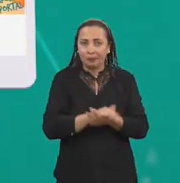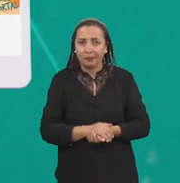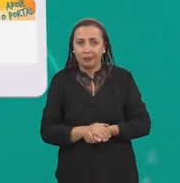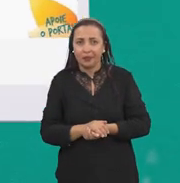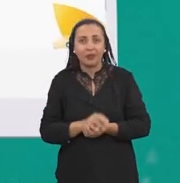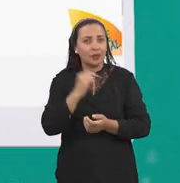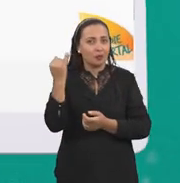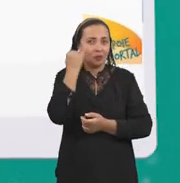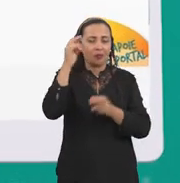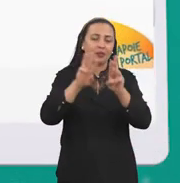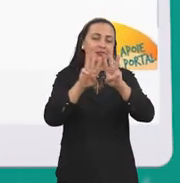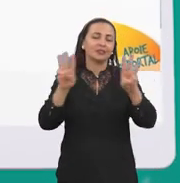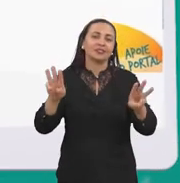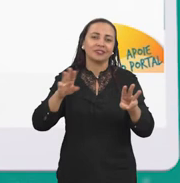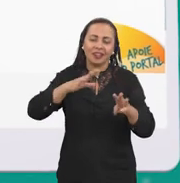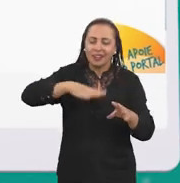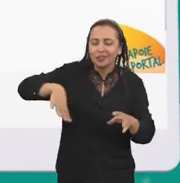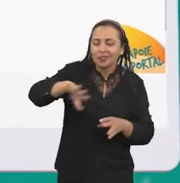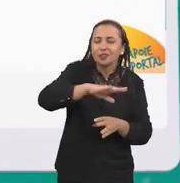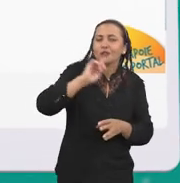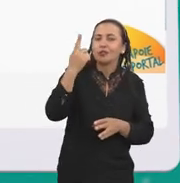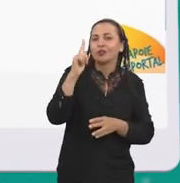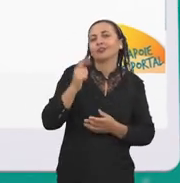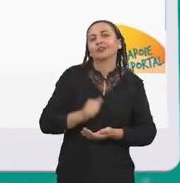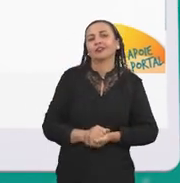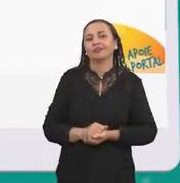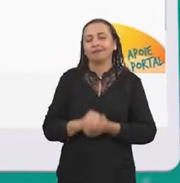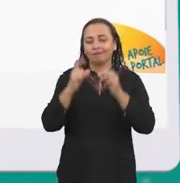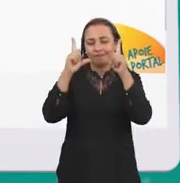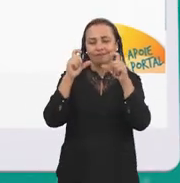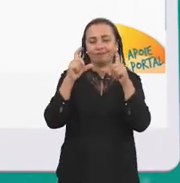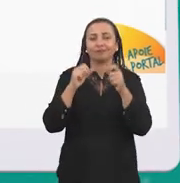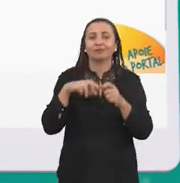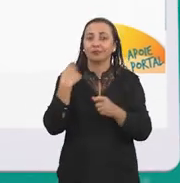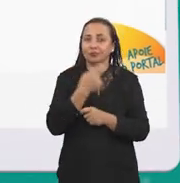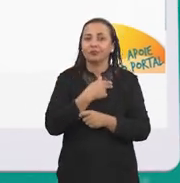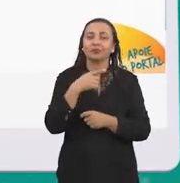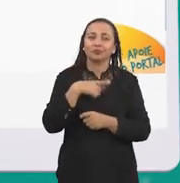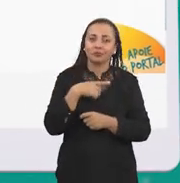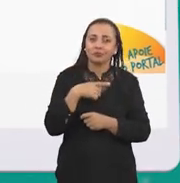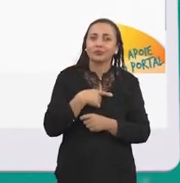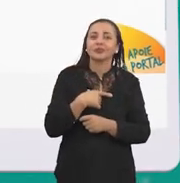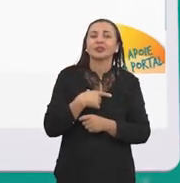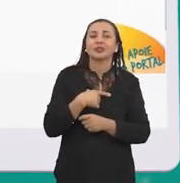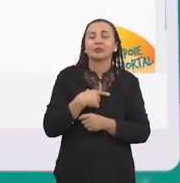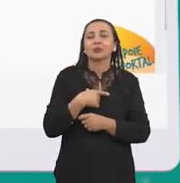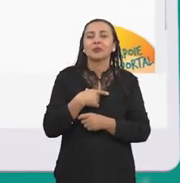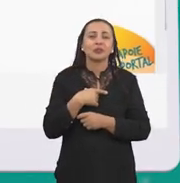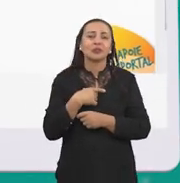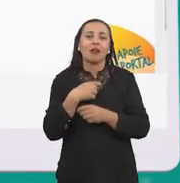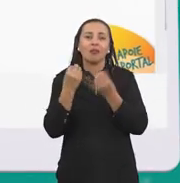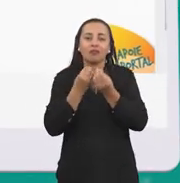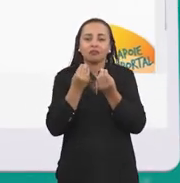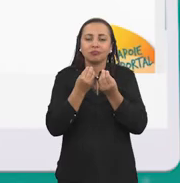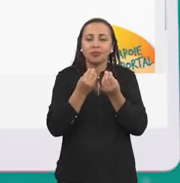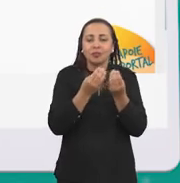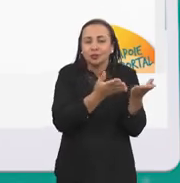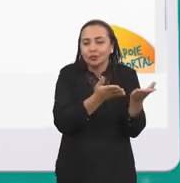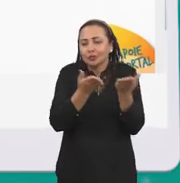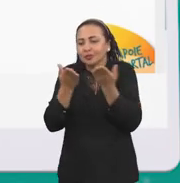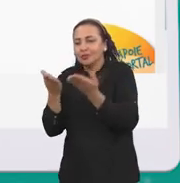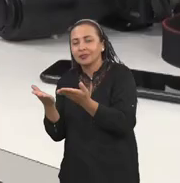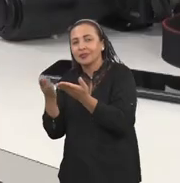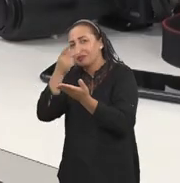que é muito importante no site é que ele é geolocalizado. Então as fotos, o usuário é